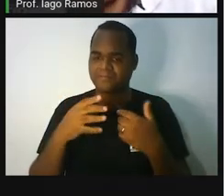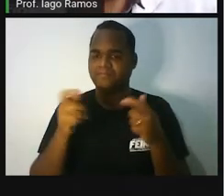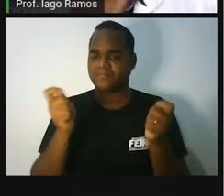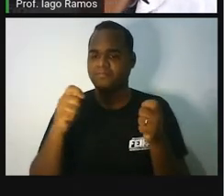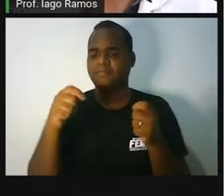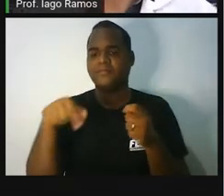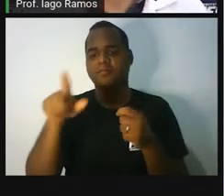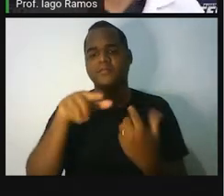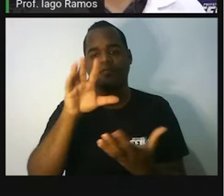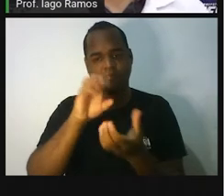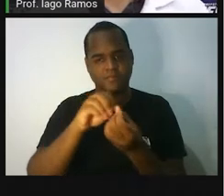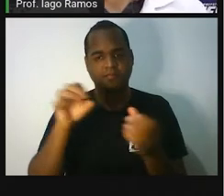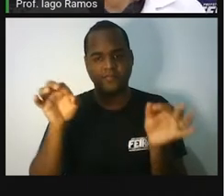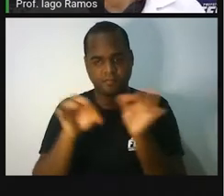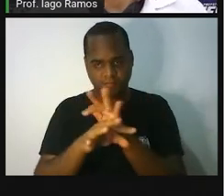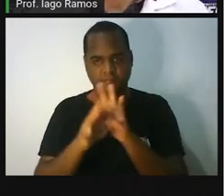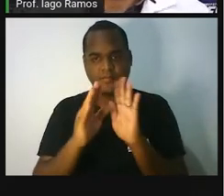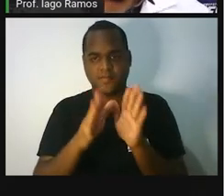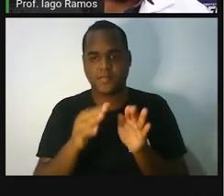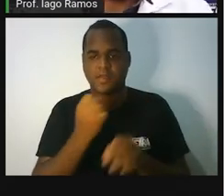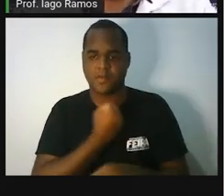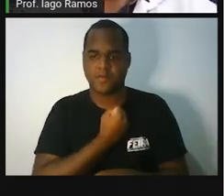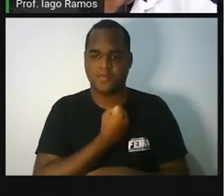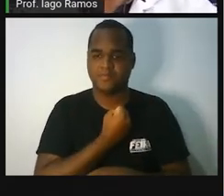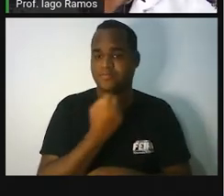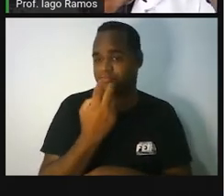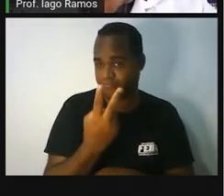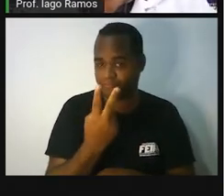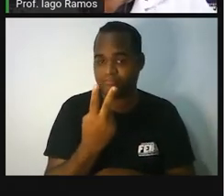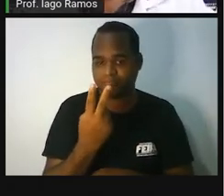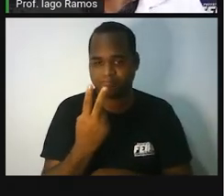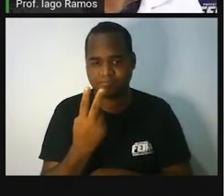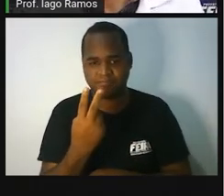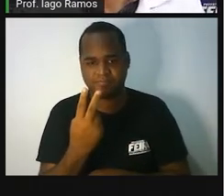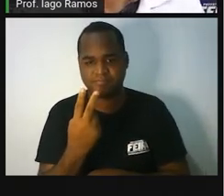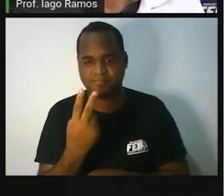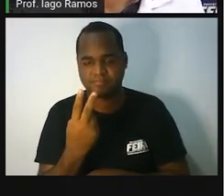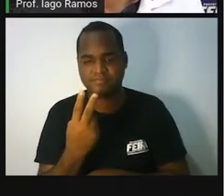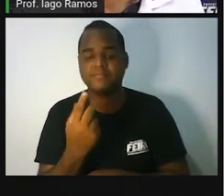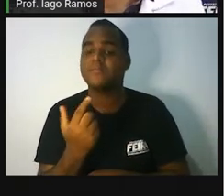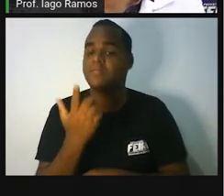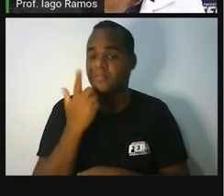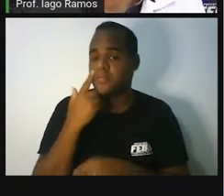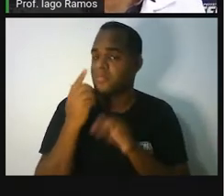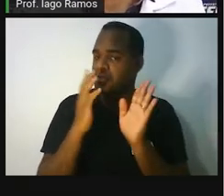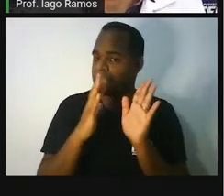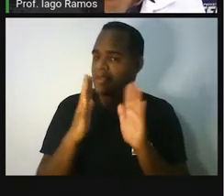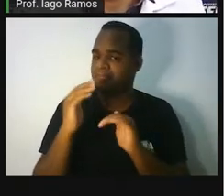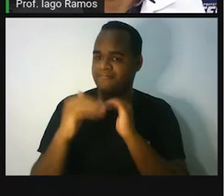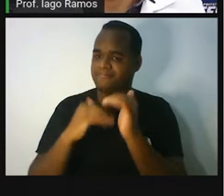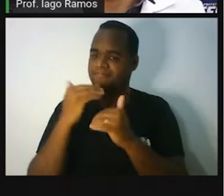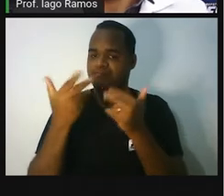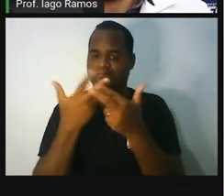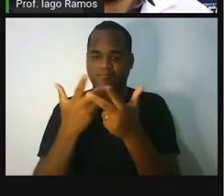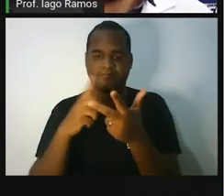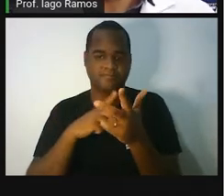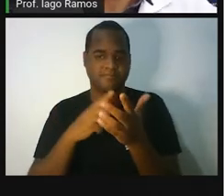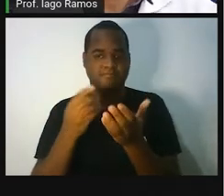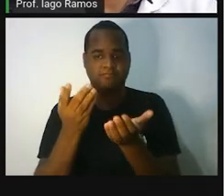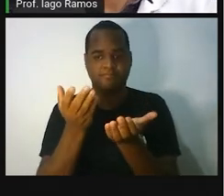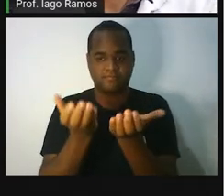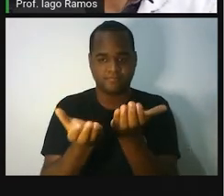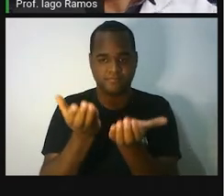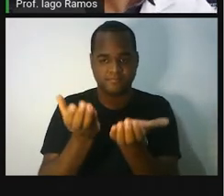já concluiu a etapa 2. A etapa 2 era a gente ver um pouquinho do processo de evolução da balança, o